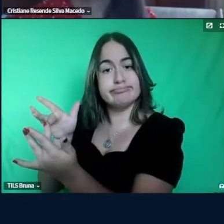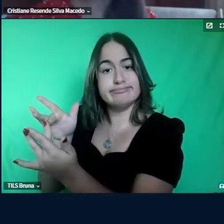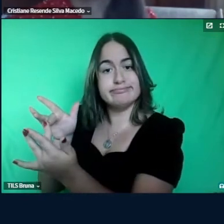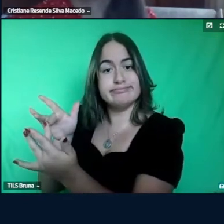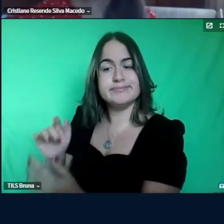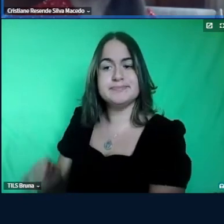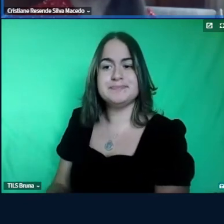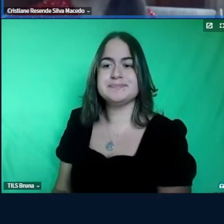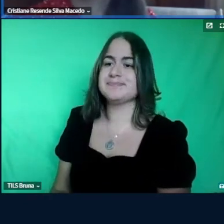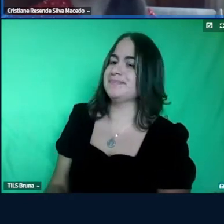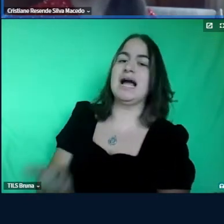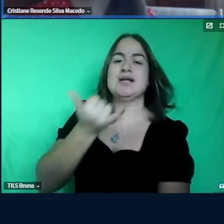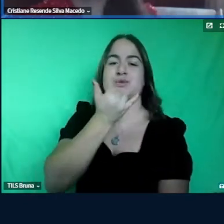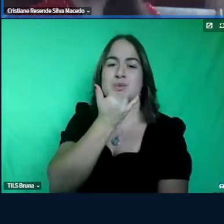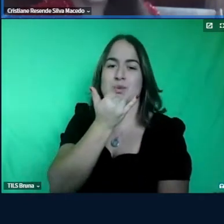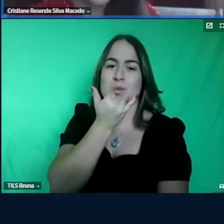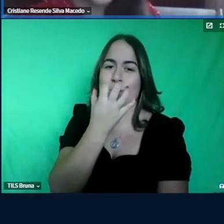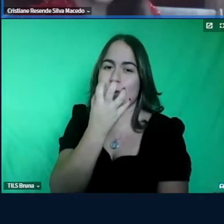desculpa